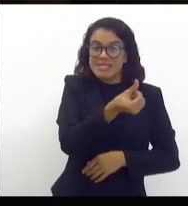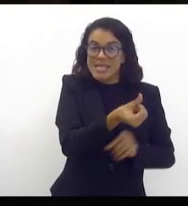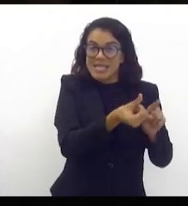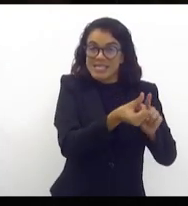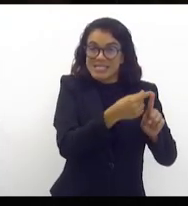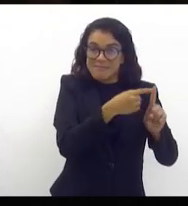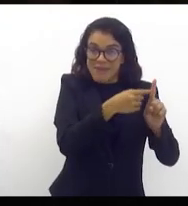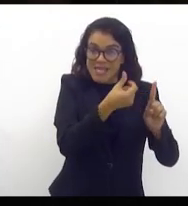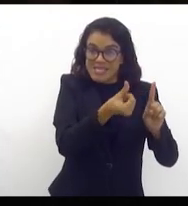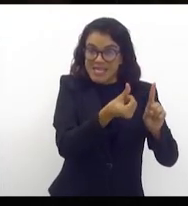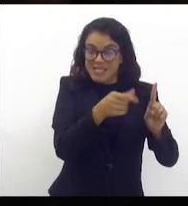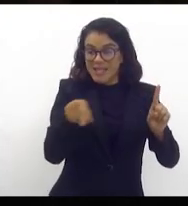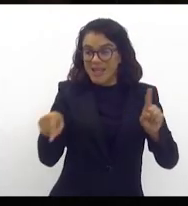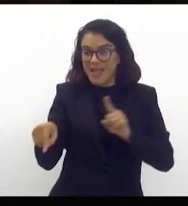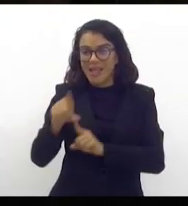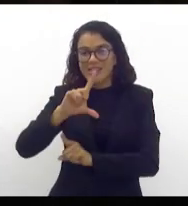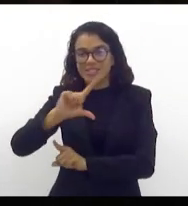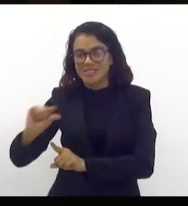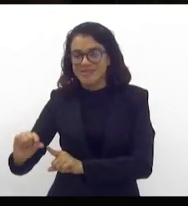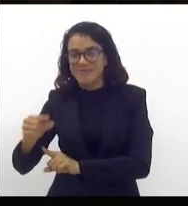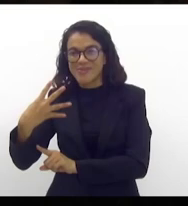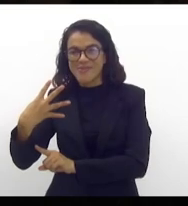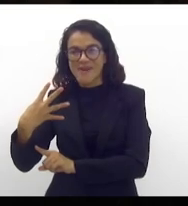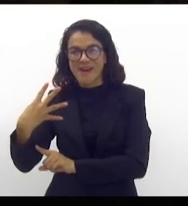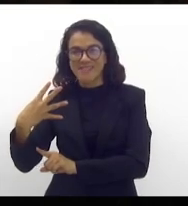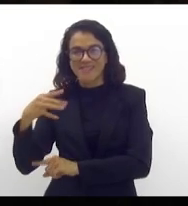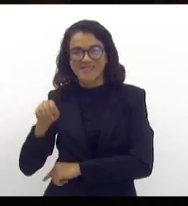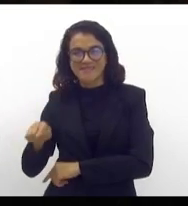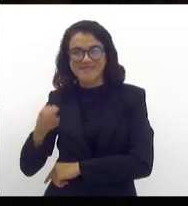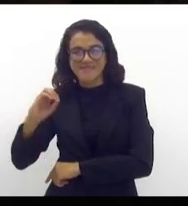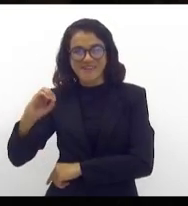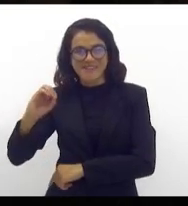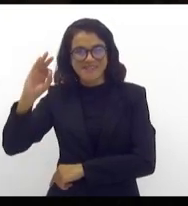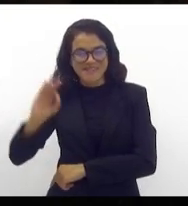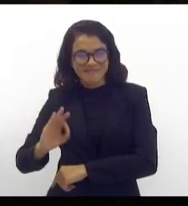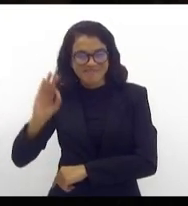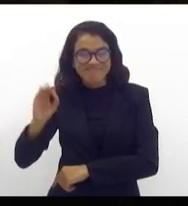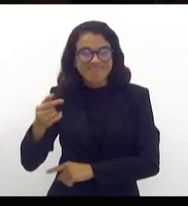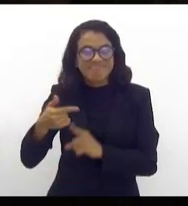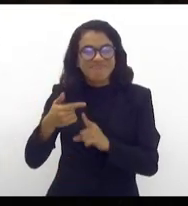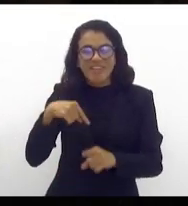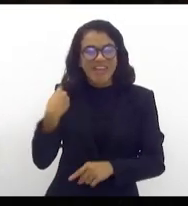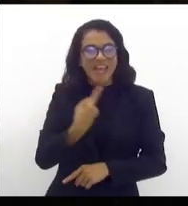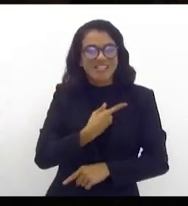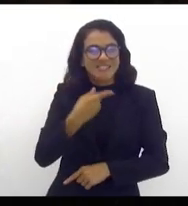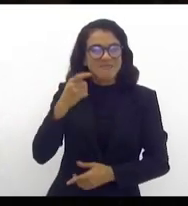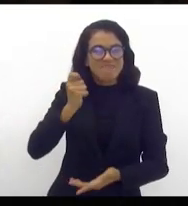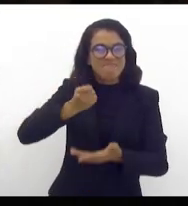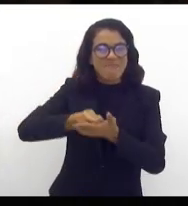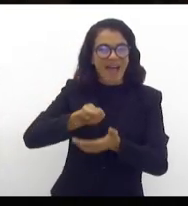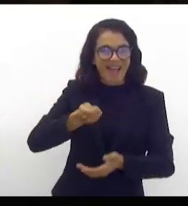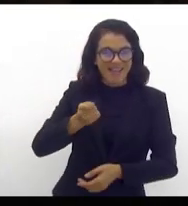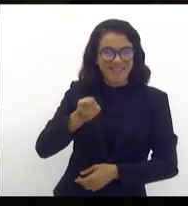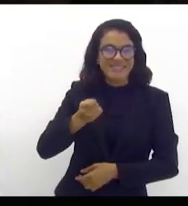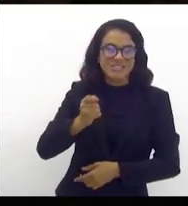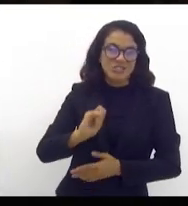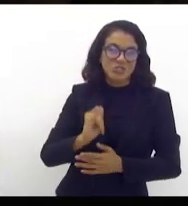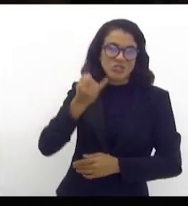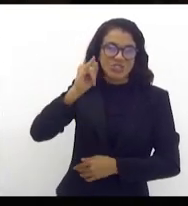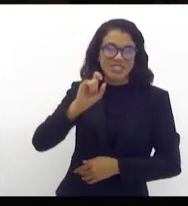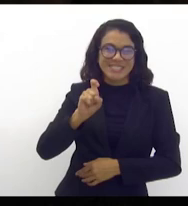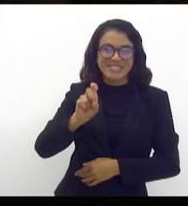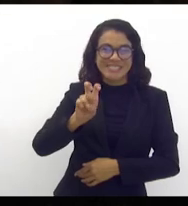mais 4 pontos percentuais. E por que eu digo que a gente paga juros real de 5,2?